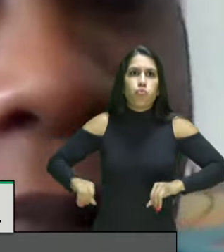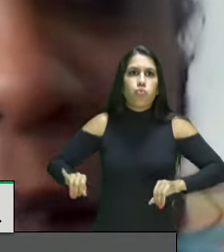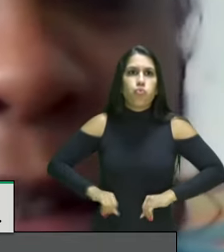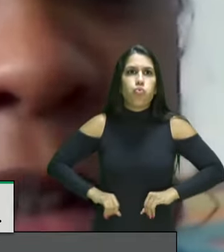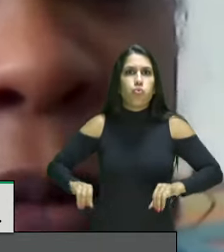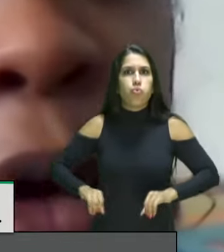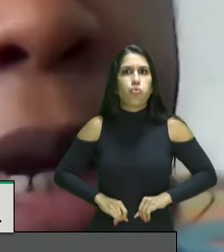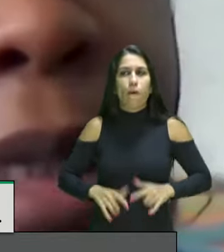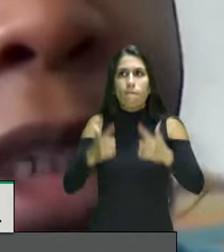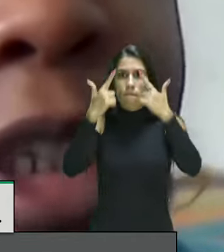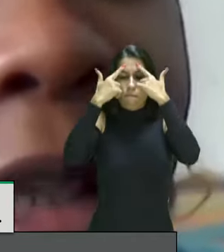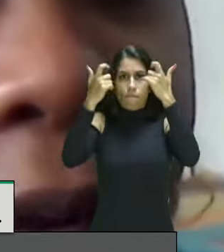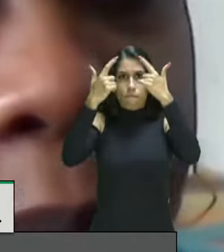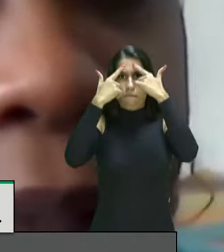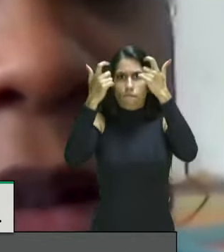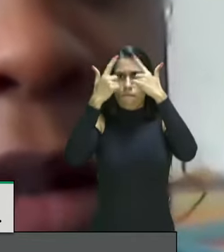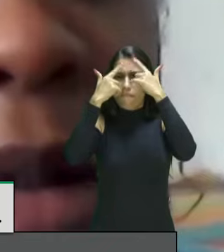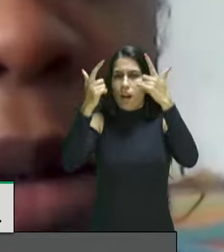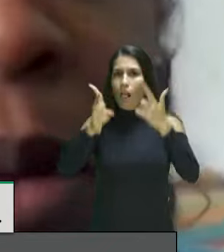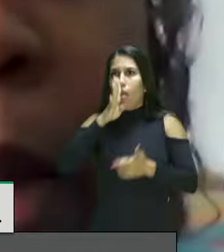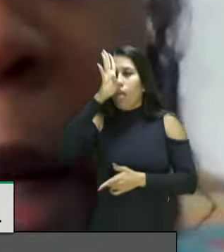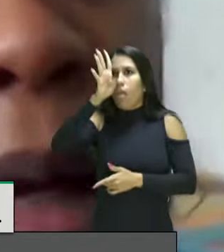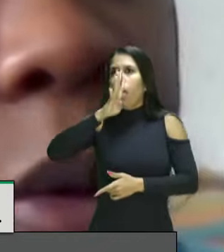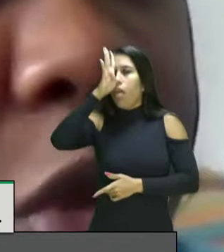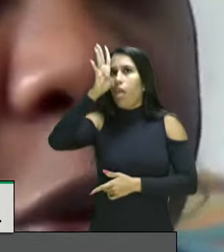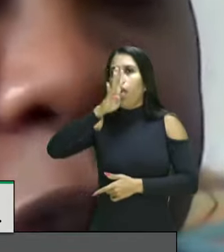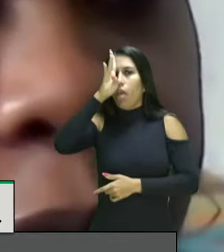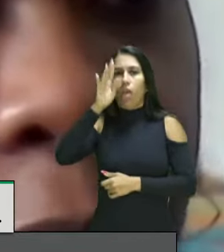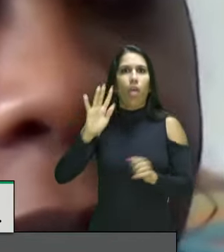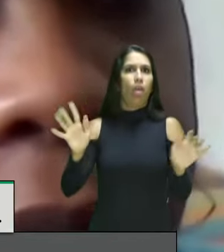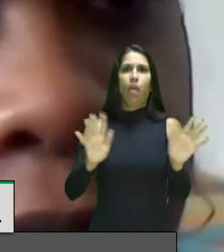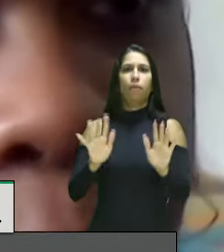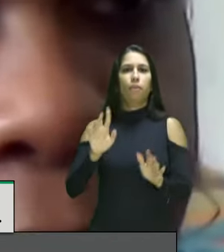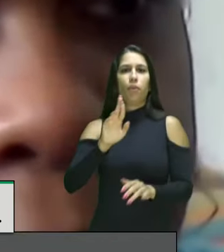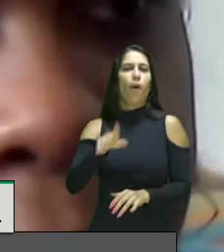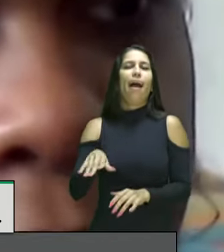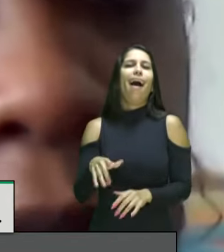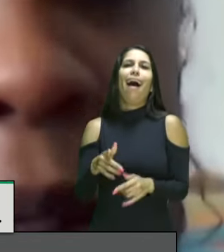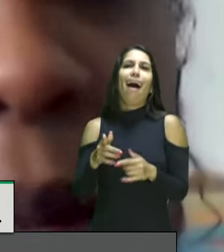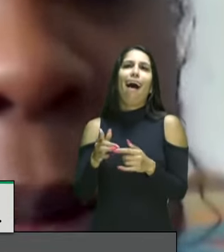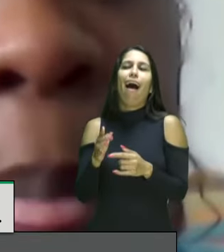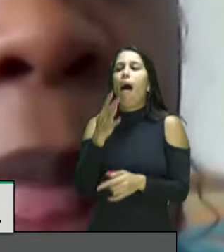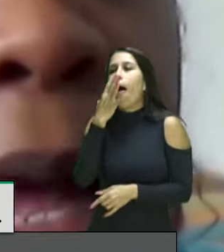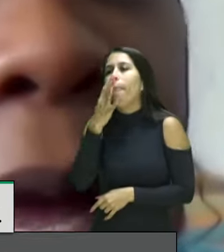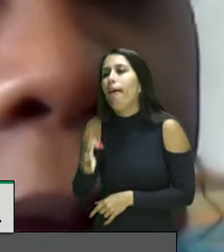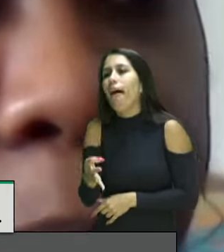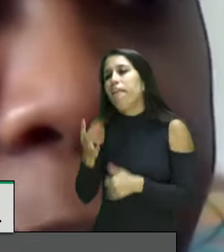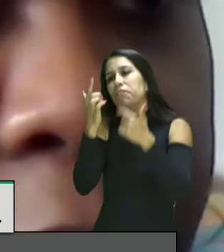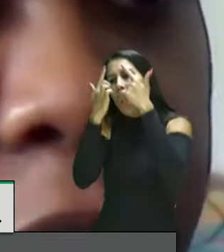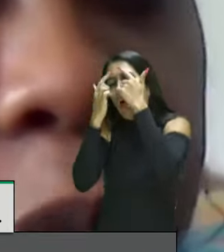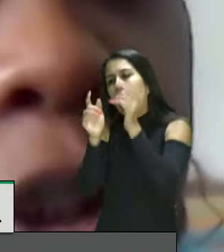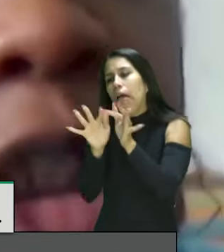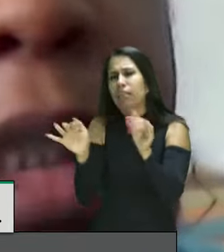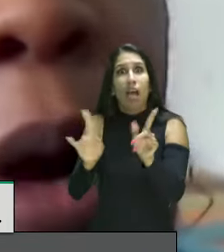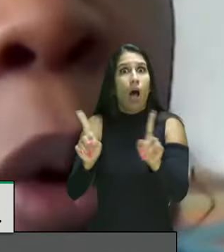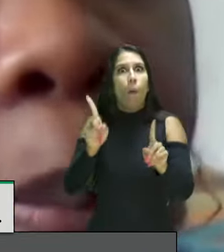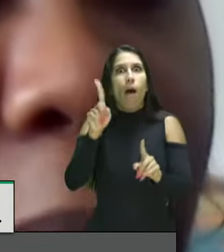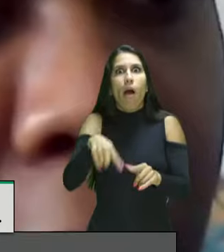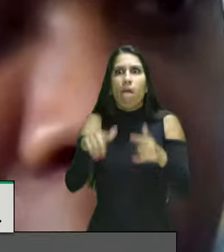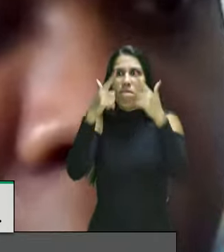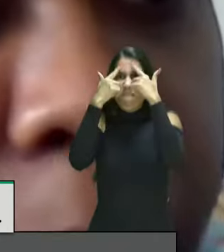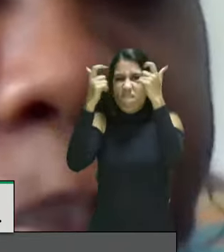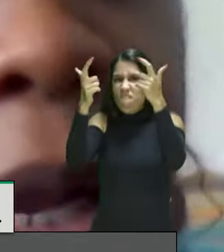violências violências extremas não é um tipo de violência de ameaças é mesmo de